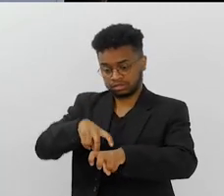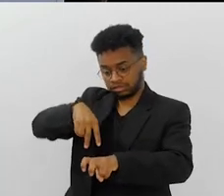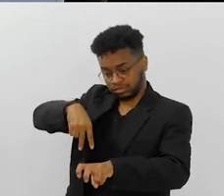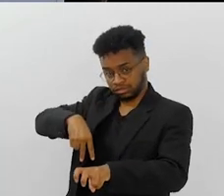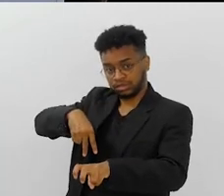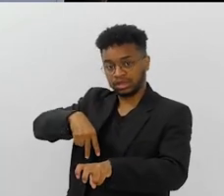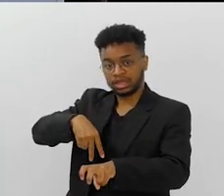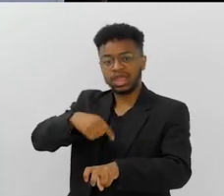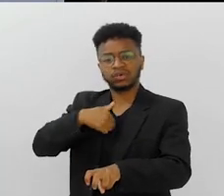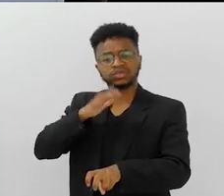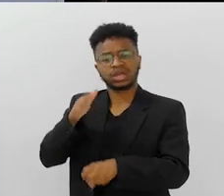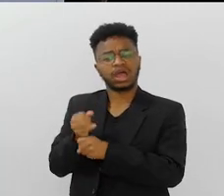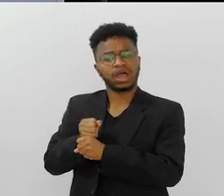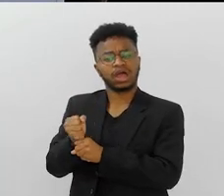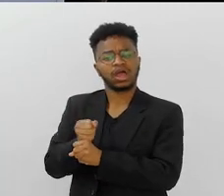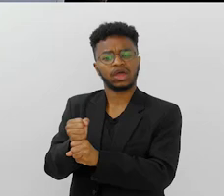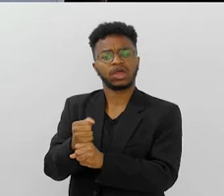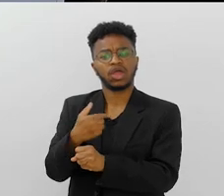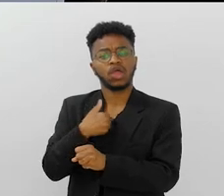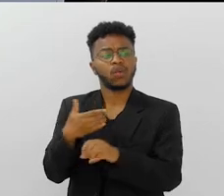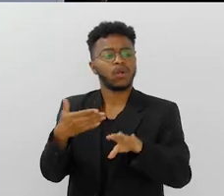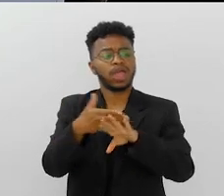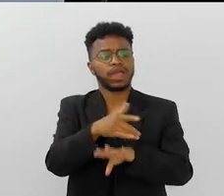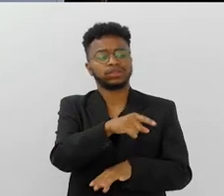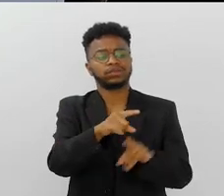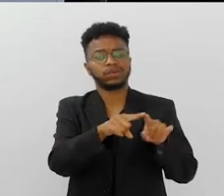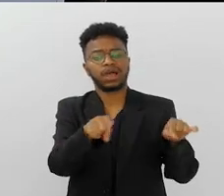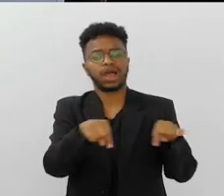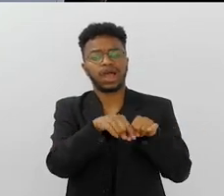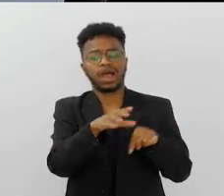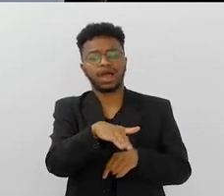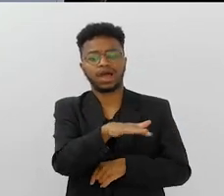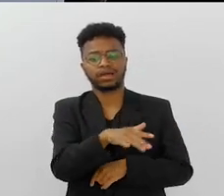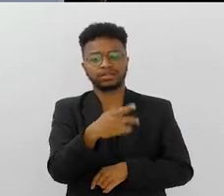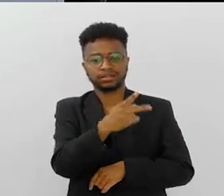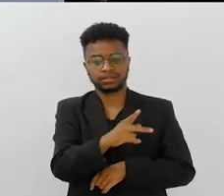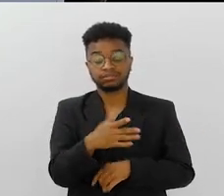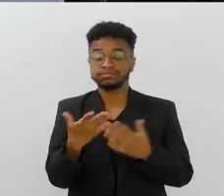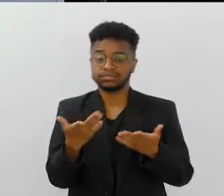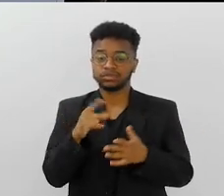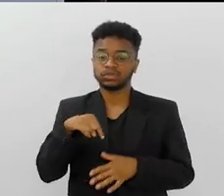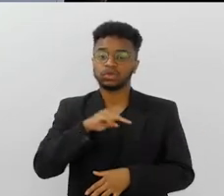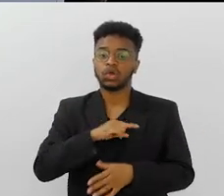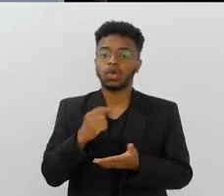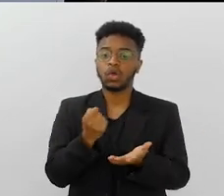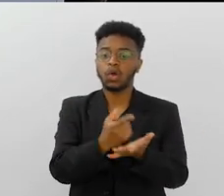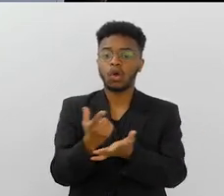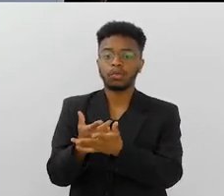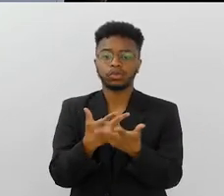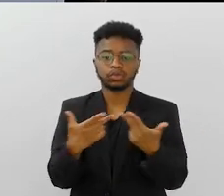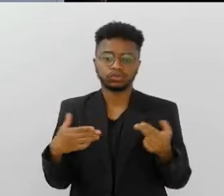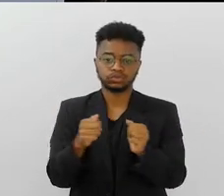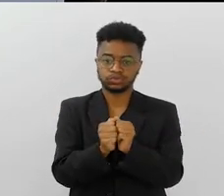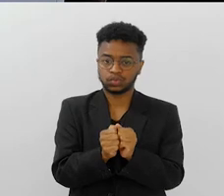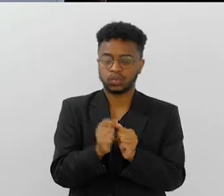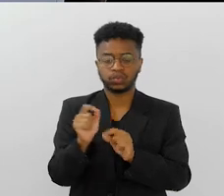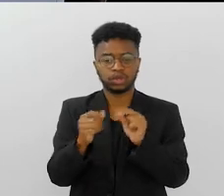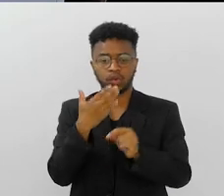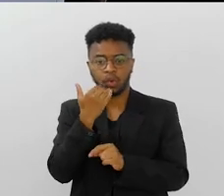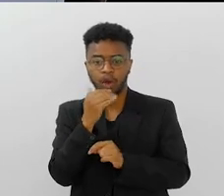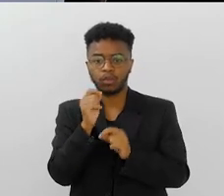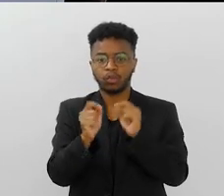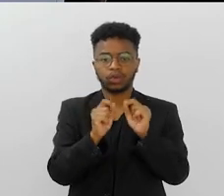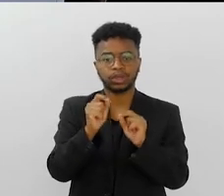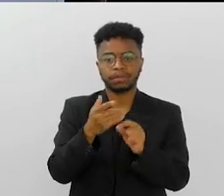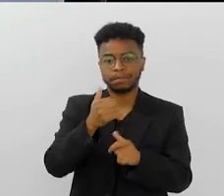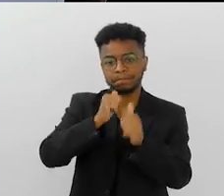numa frisa. Eu estou aí há tanto tempo que eu já entrei para a frisa dele sem ser. Sem Então, a gente faz compra junto ali do